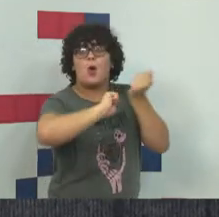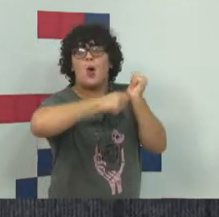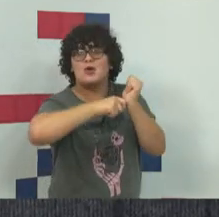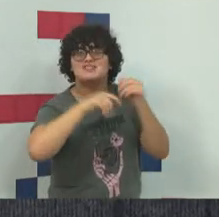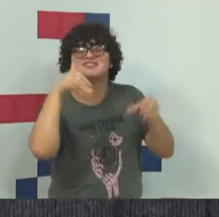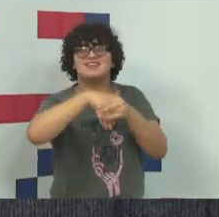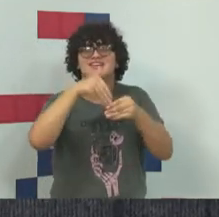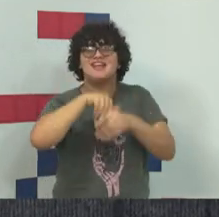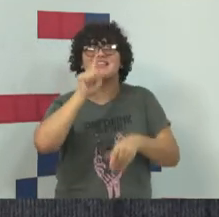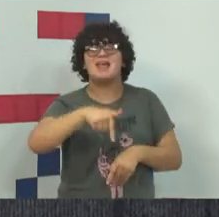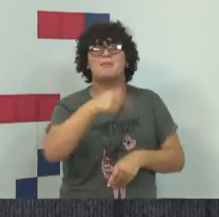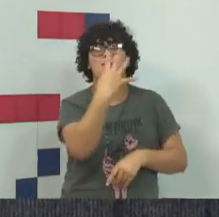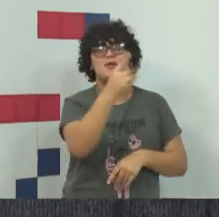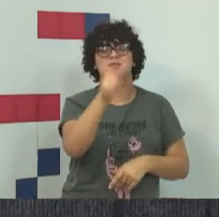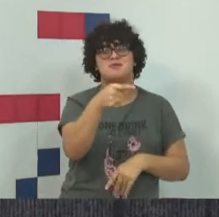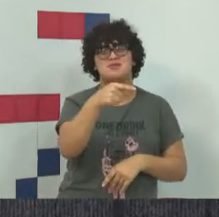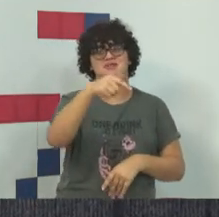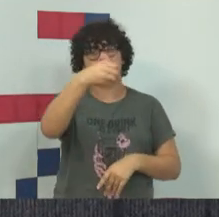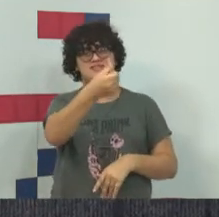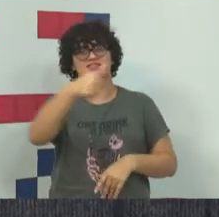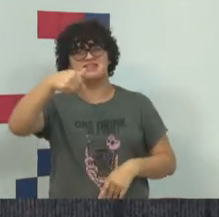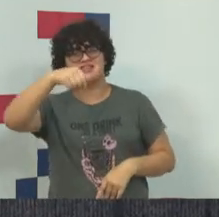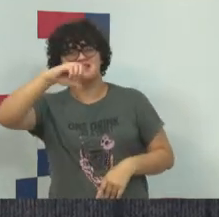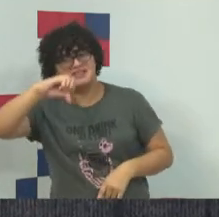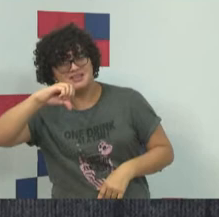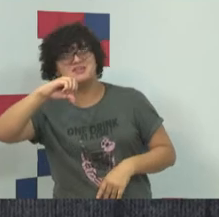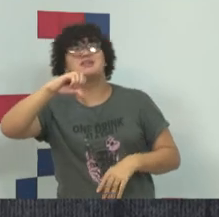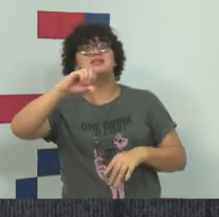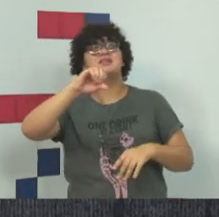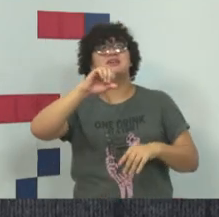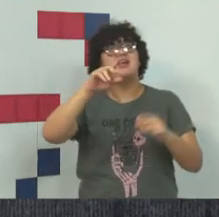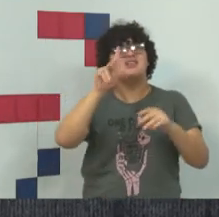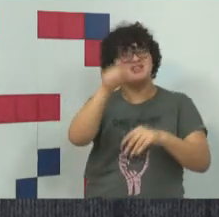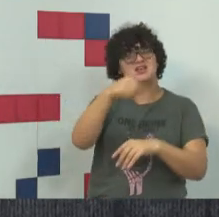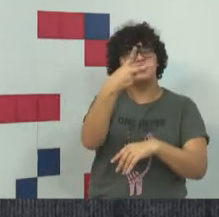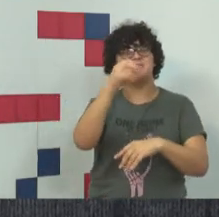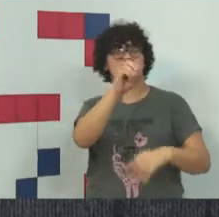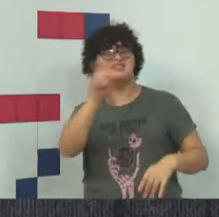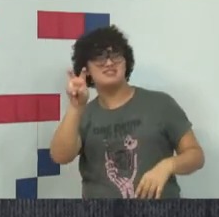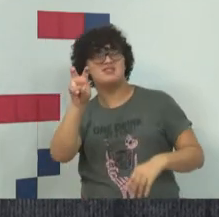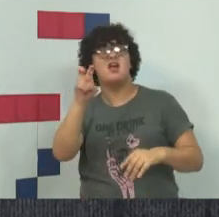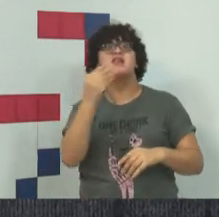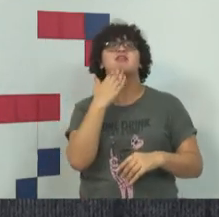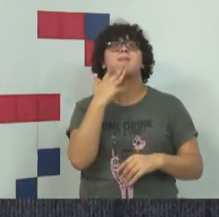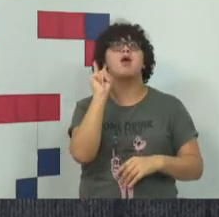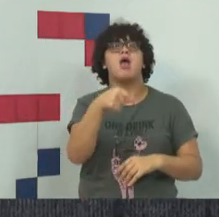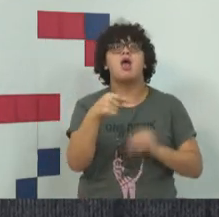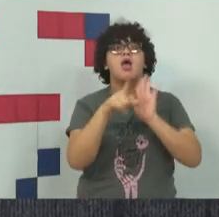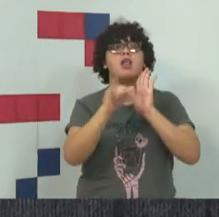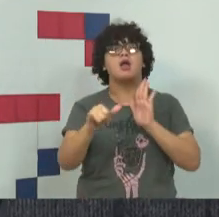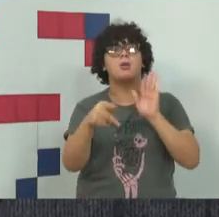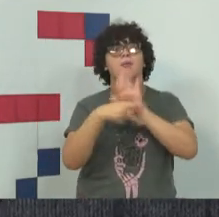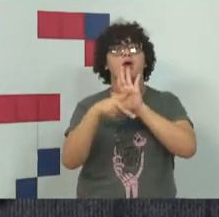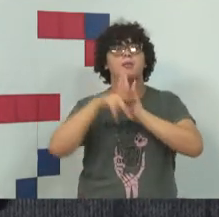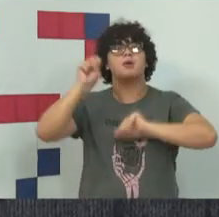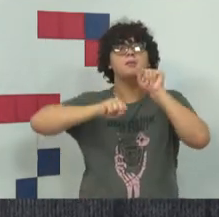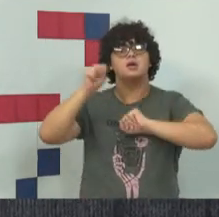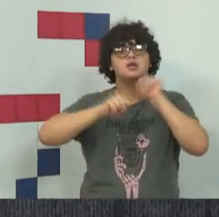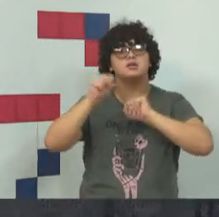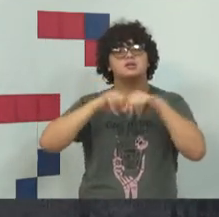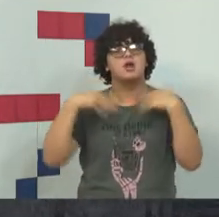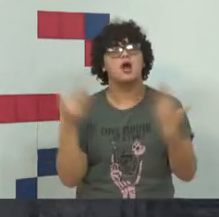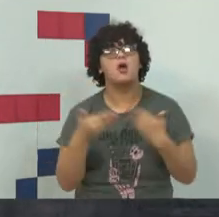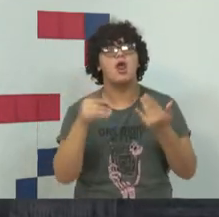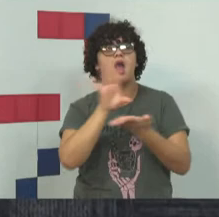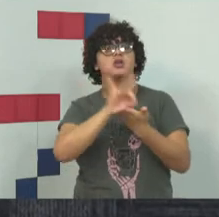de 1965. E eu acho que ela foi anterior à Lei dos Crimes de Imprensa. E esse artigo